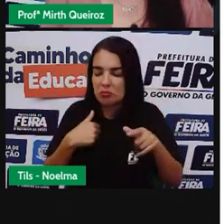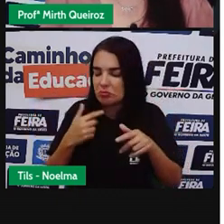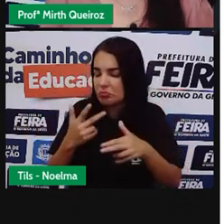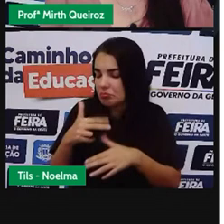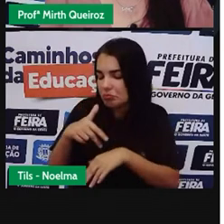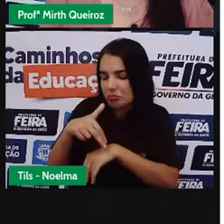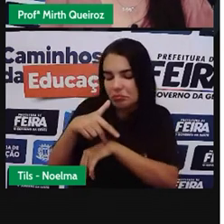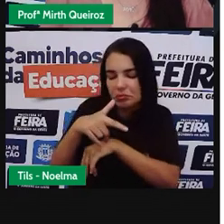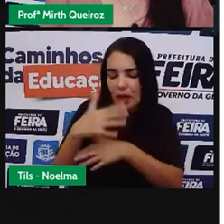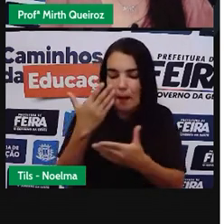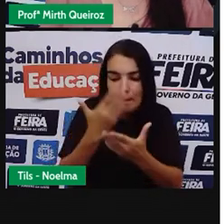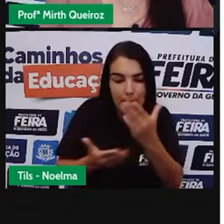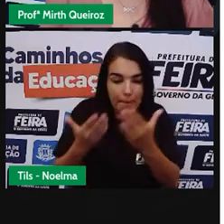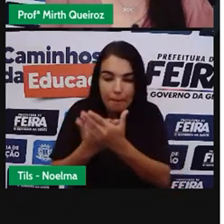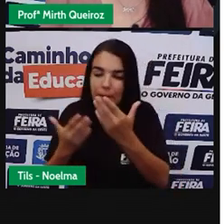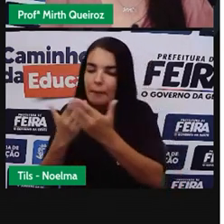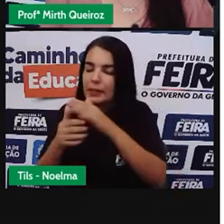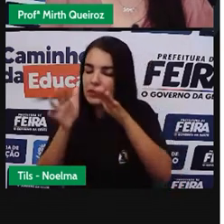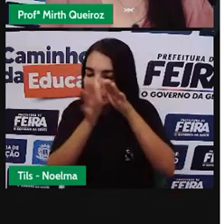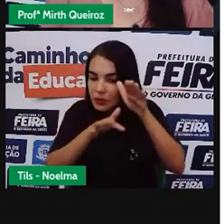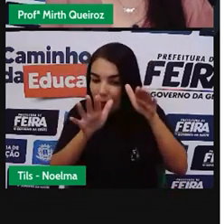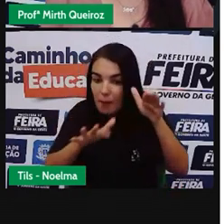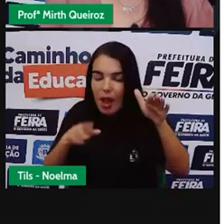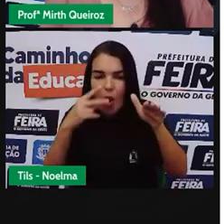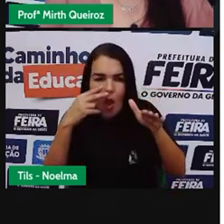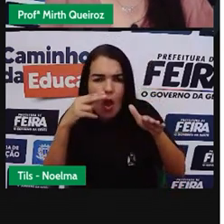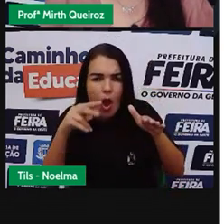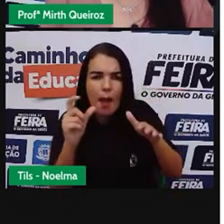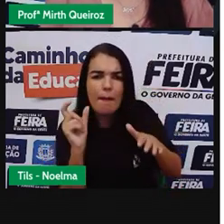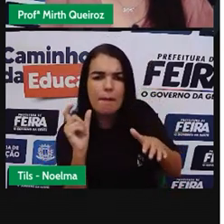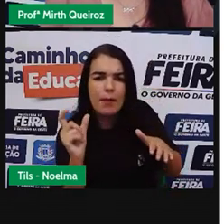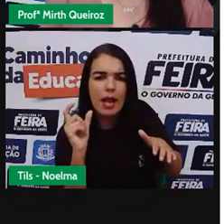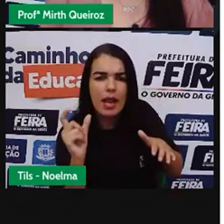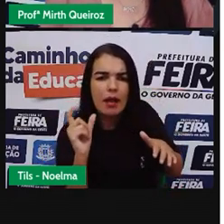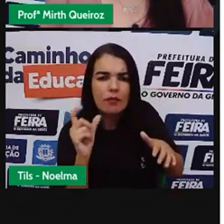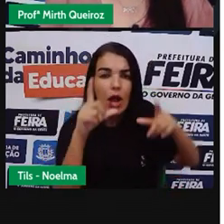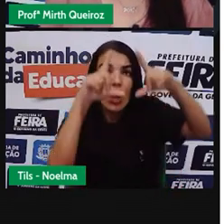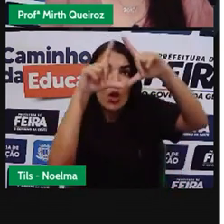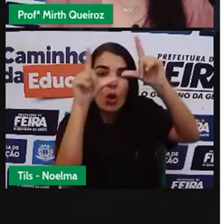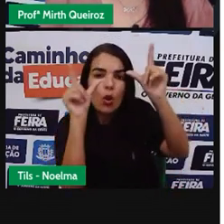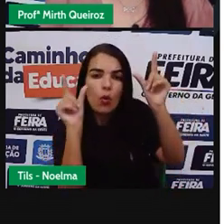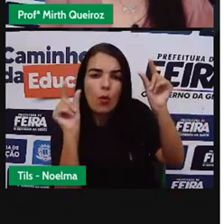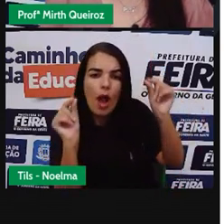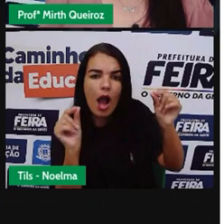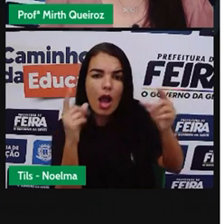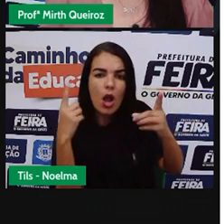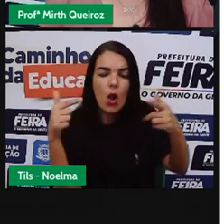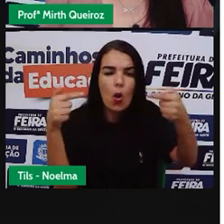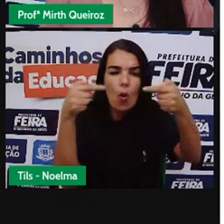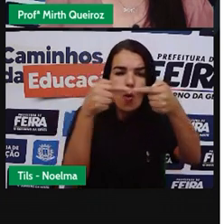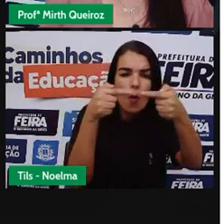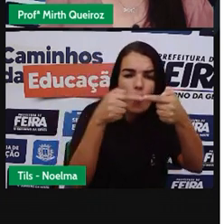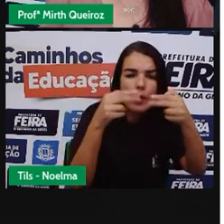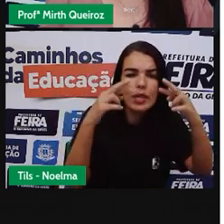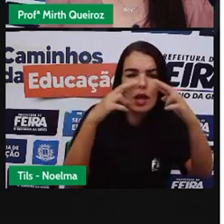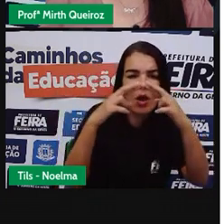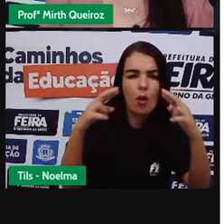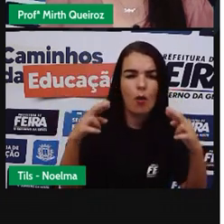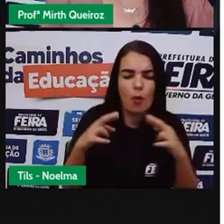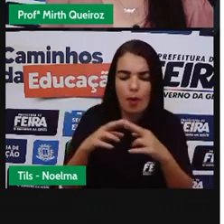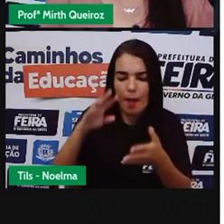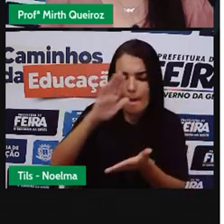mar Então o luar Vai rimar Com mar E viadante Vai rimar Com